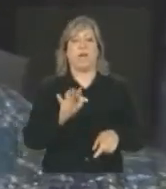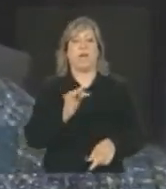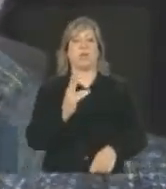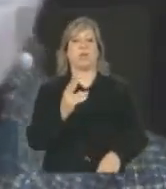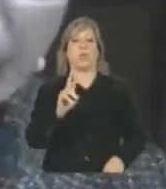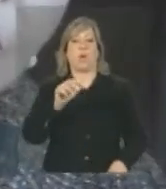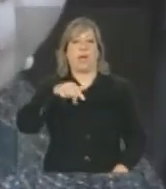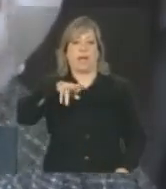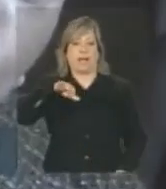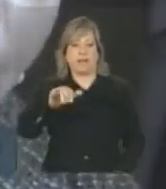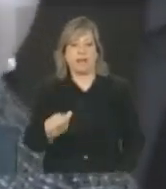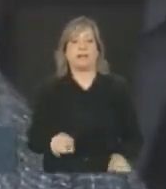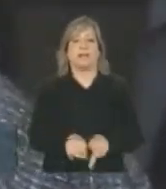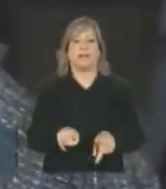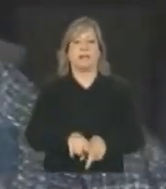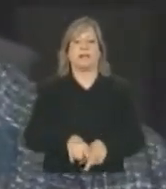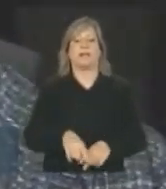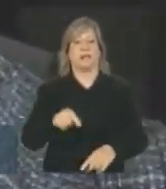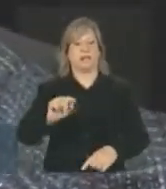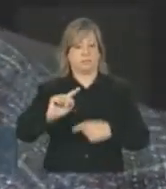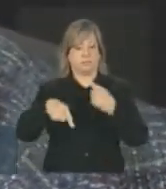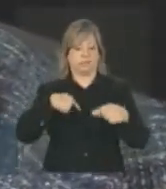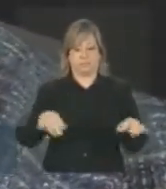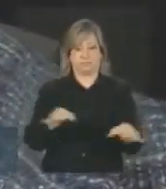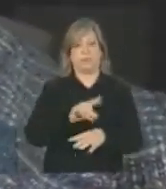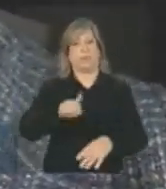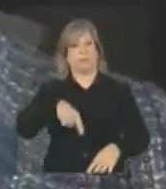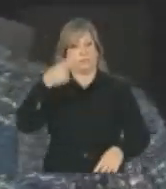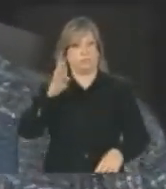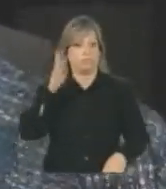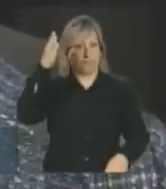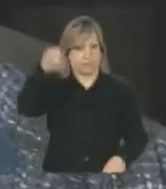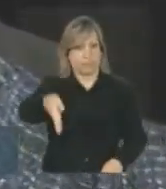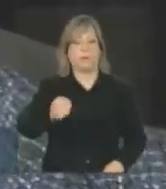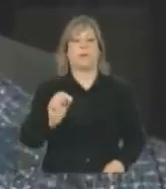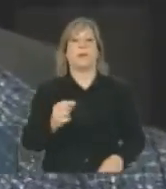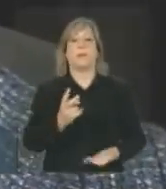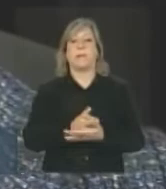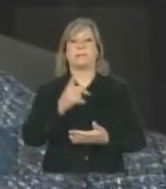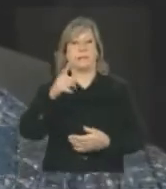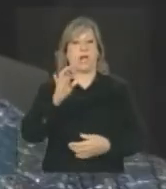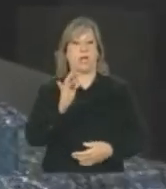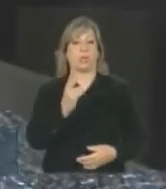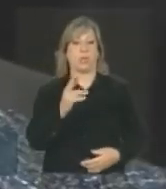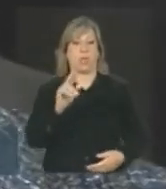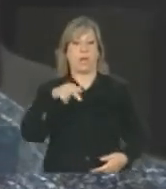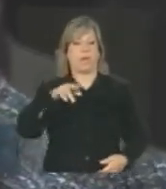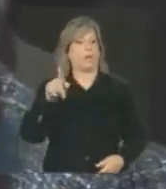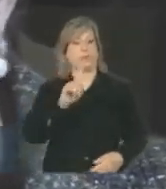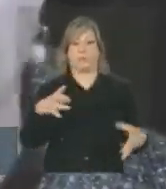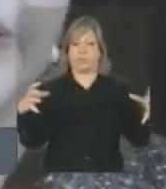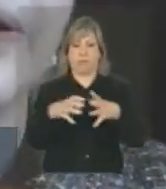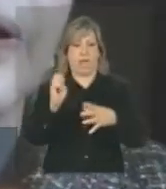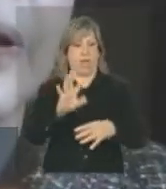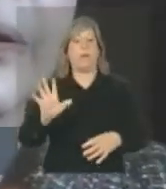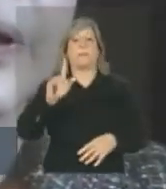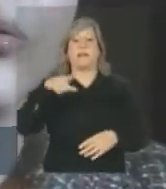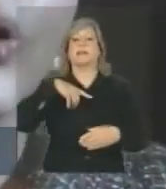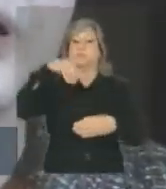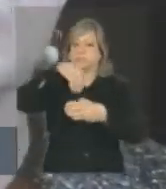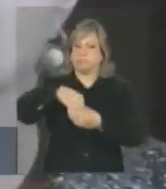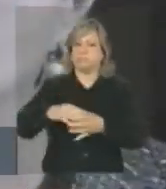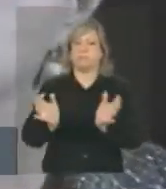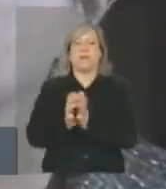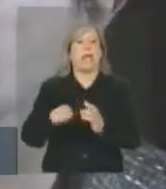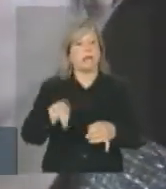regiões que são, a Turquia será próxima, apesar de não fazer parte da União Europeia, é um país importante da Europa. Então,